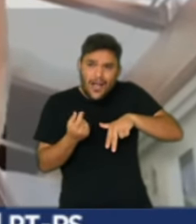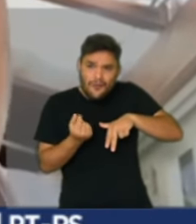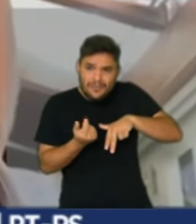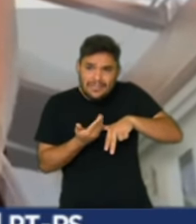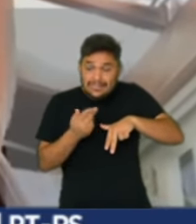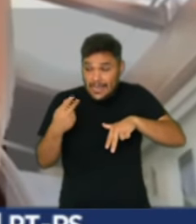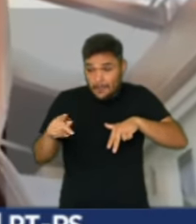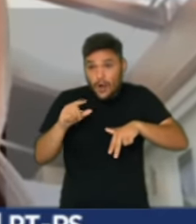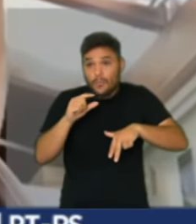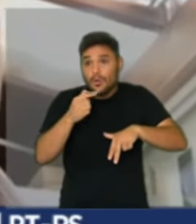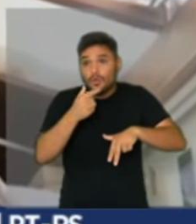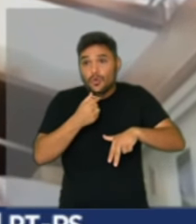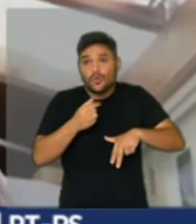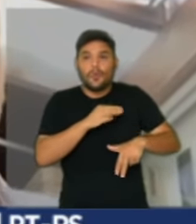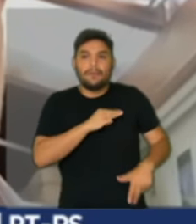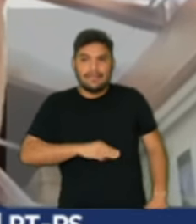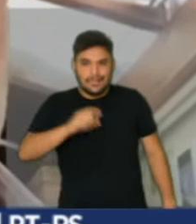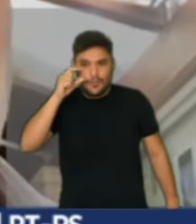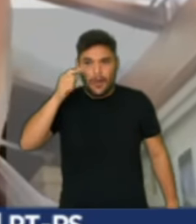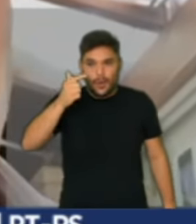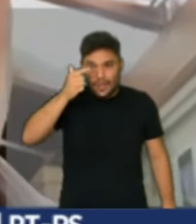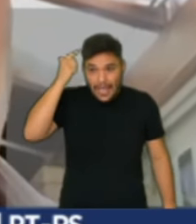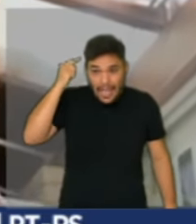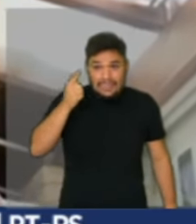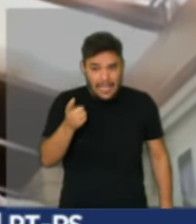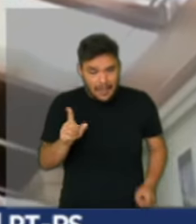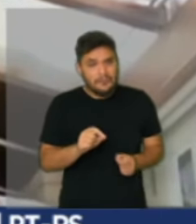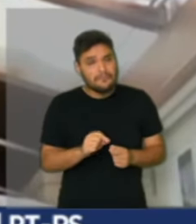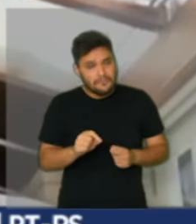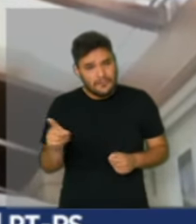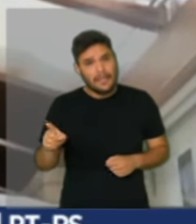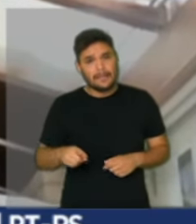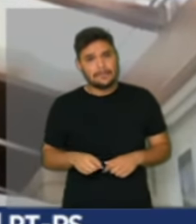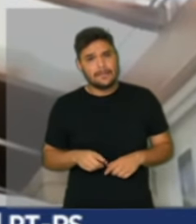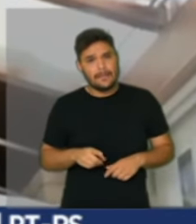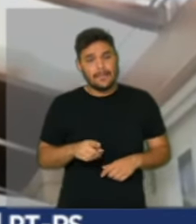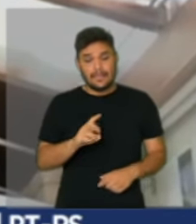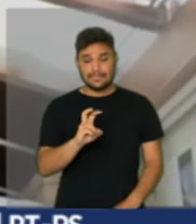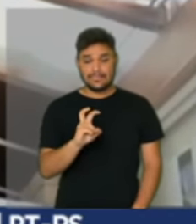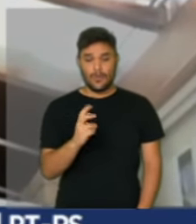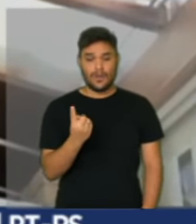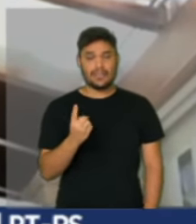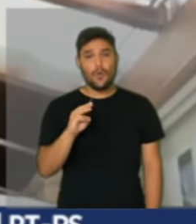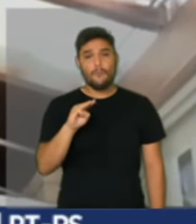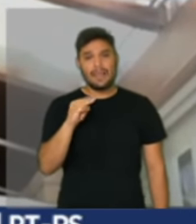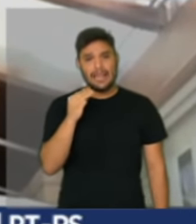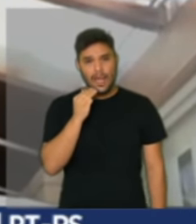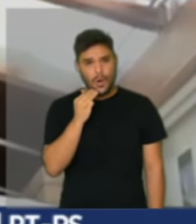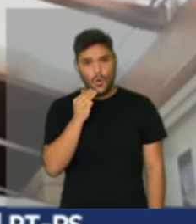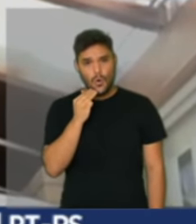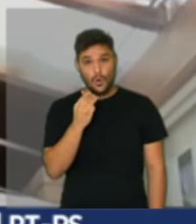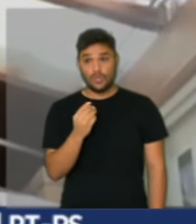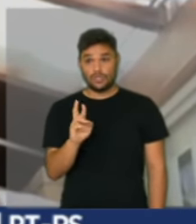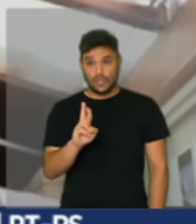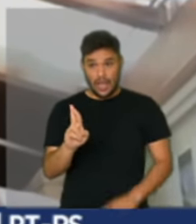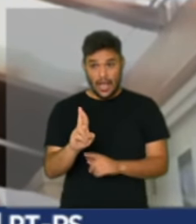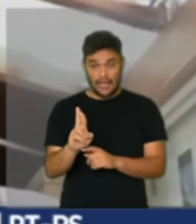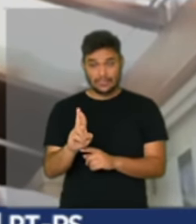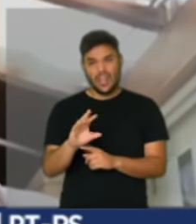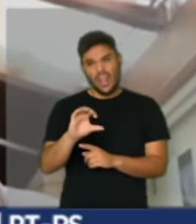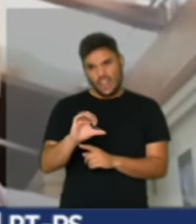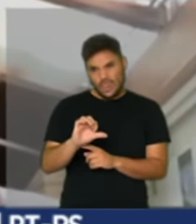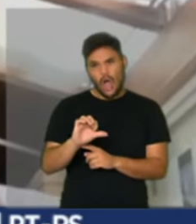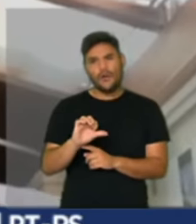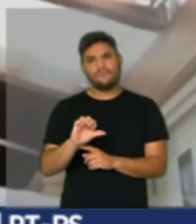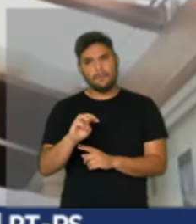ministro Paulo Guedes cometeu ao manter 51 milhões de reais, 9 milhões e